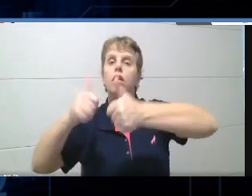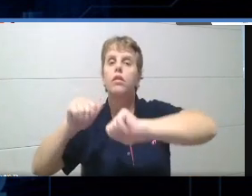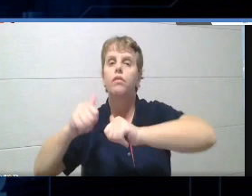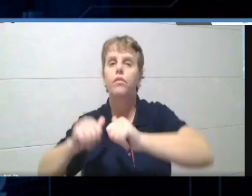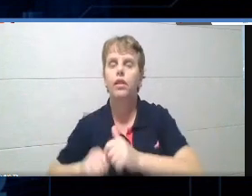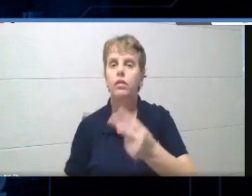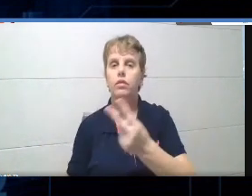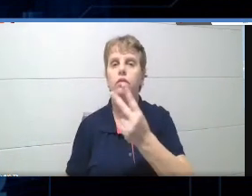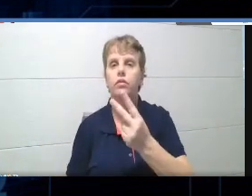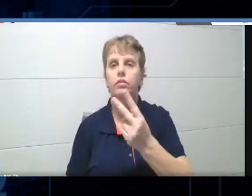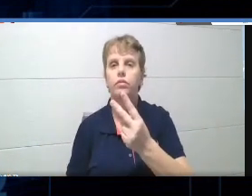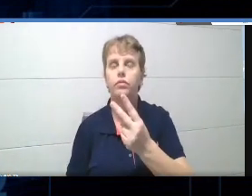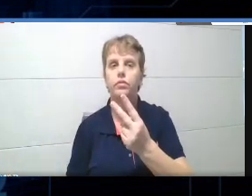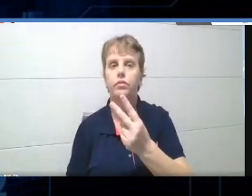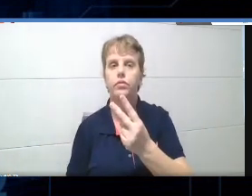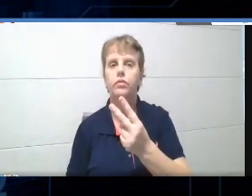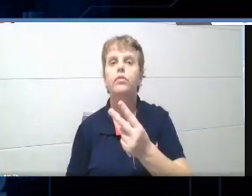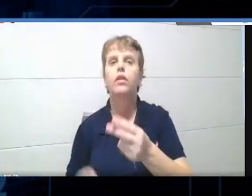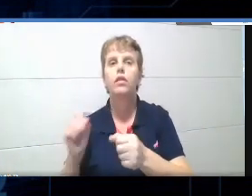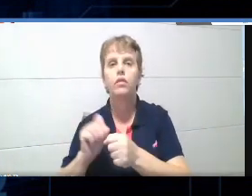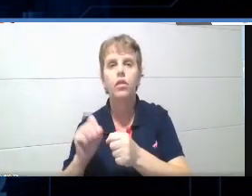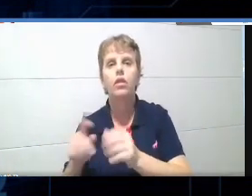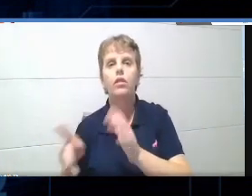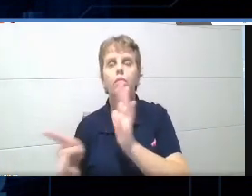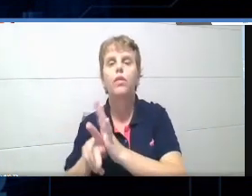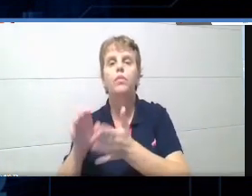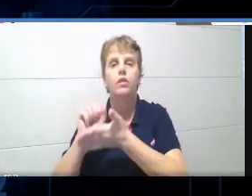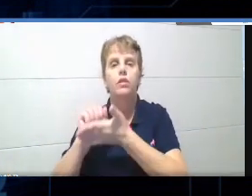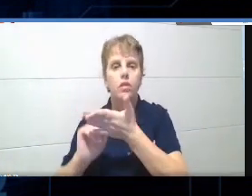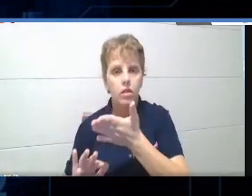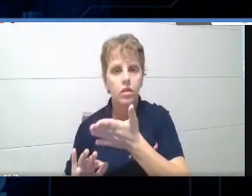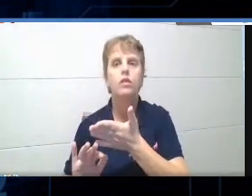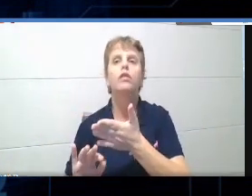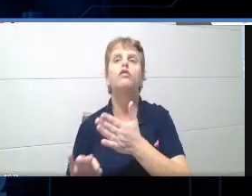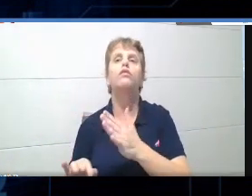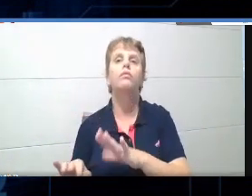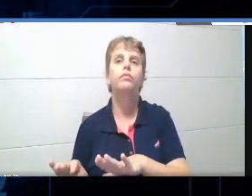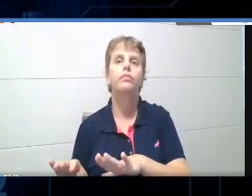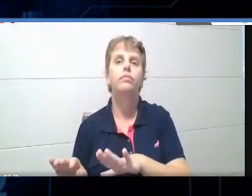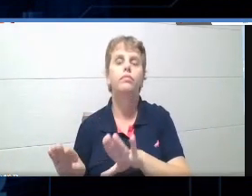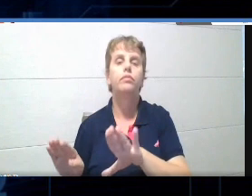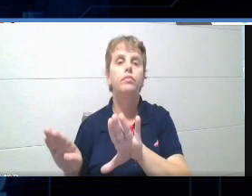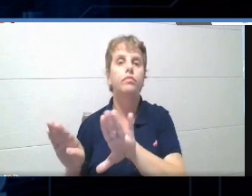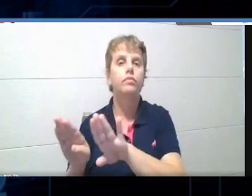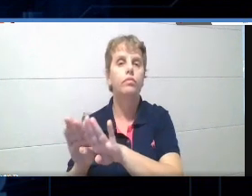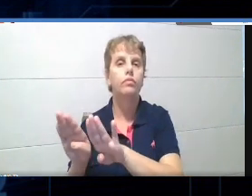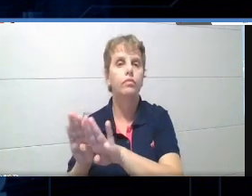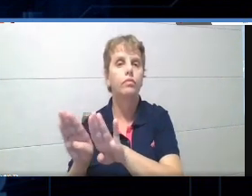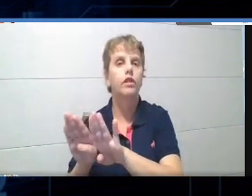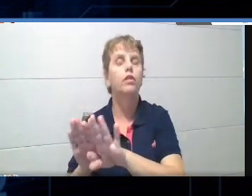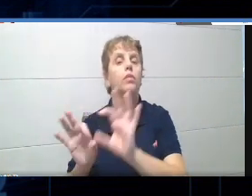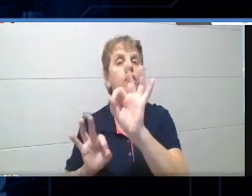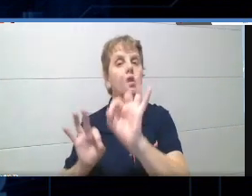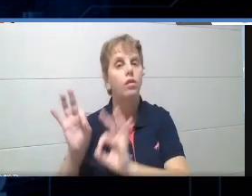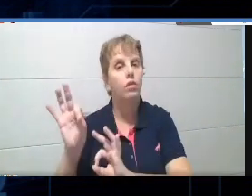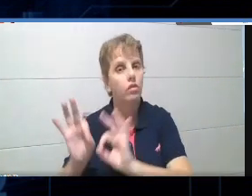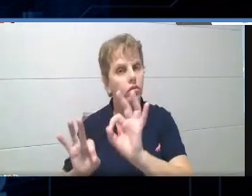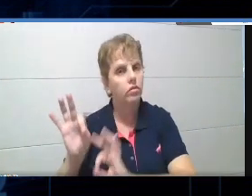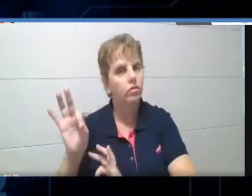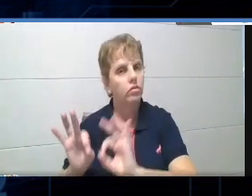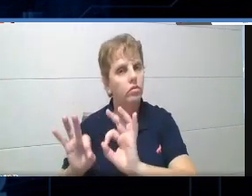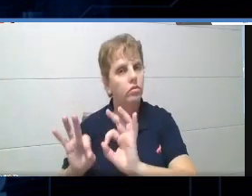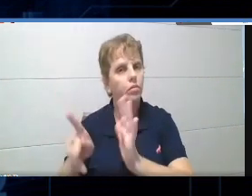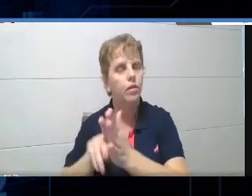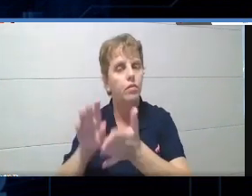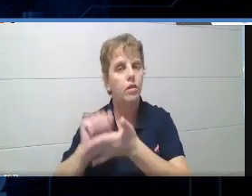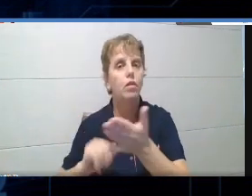execução dessa atividade, quanto da parte de planejamento da atividade, porque eu queria ver